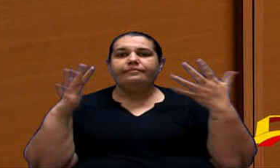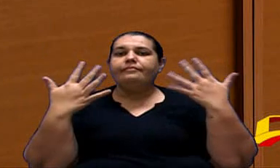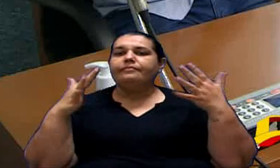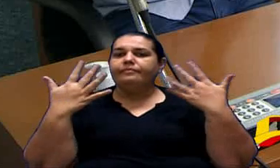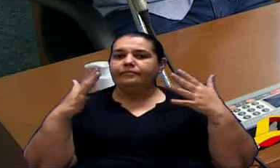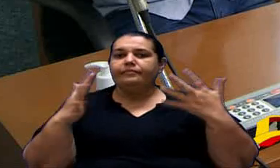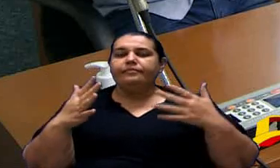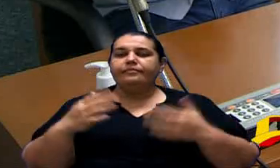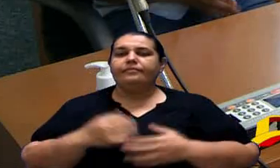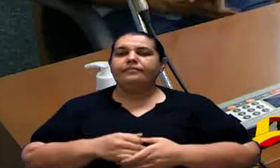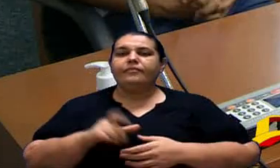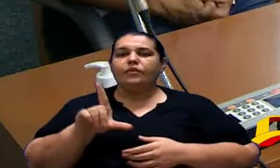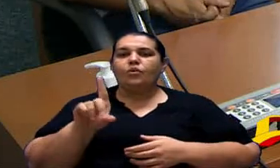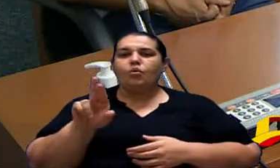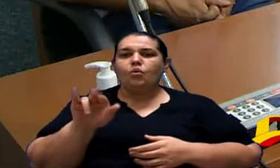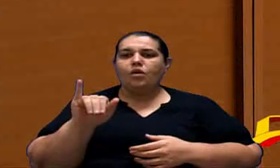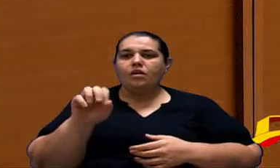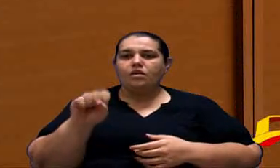Luiz